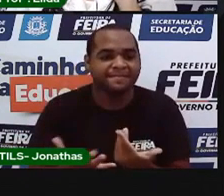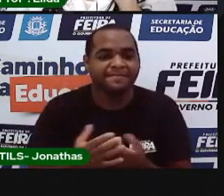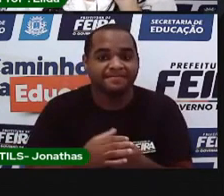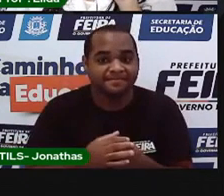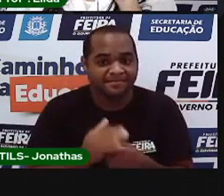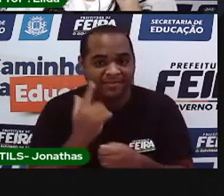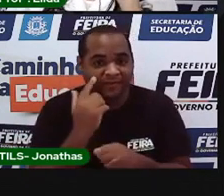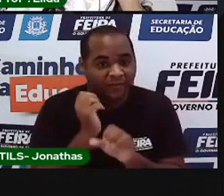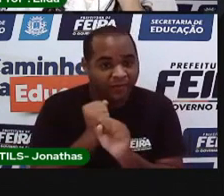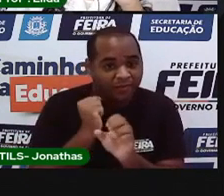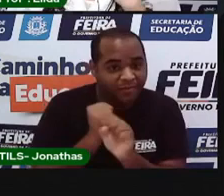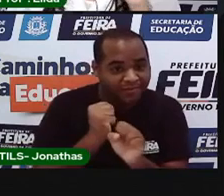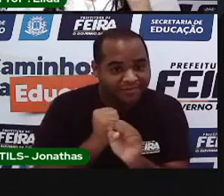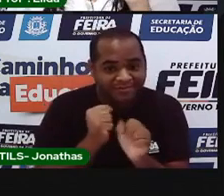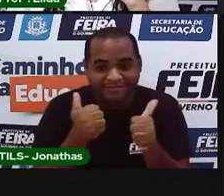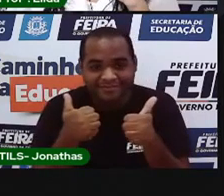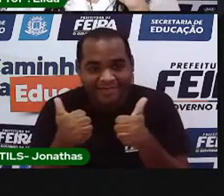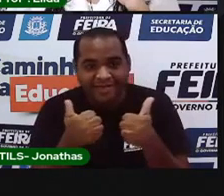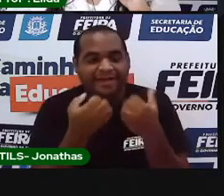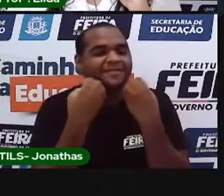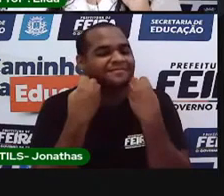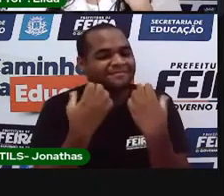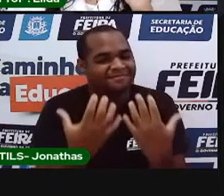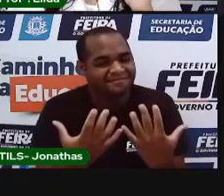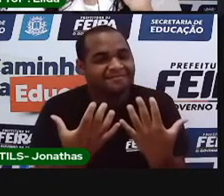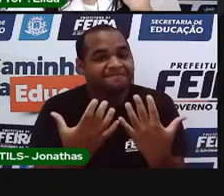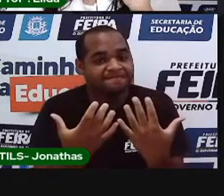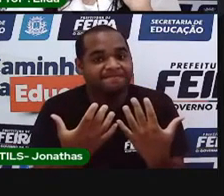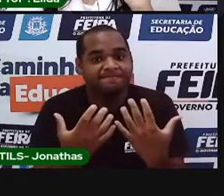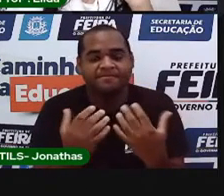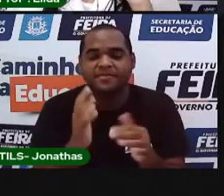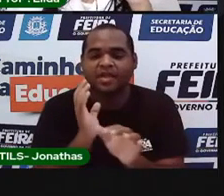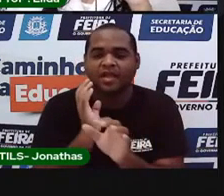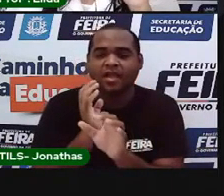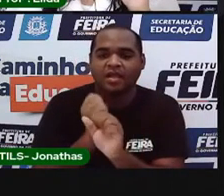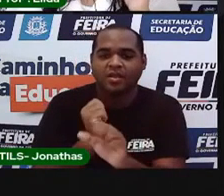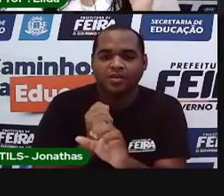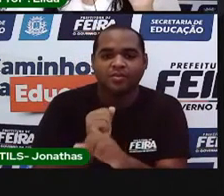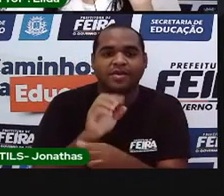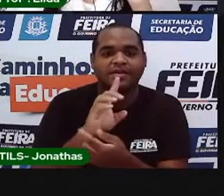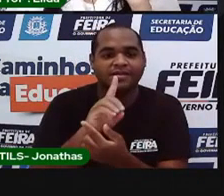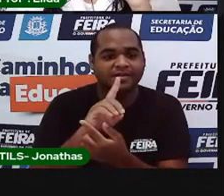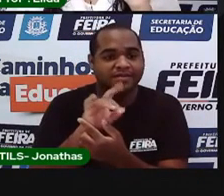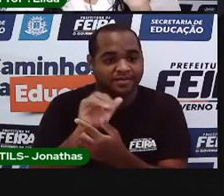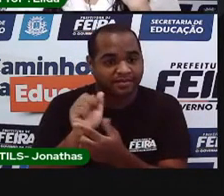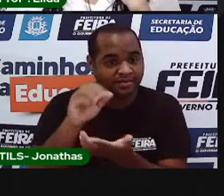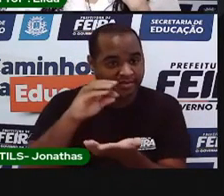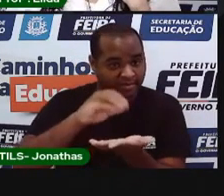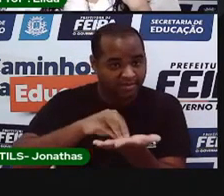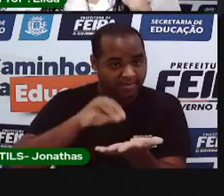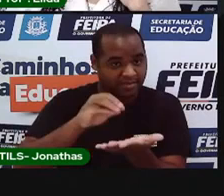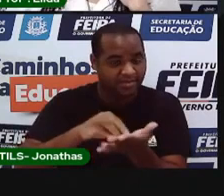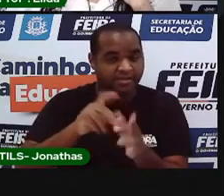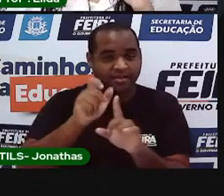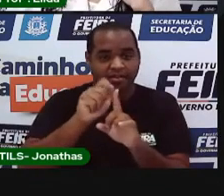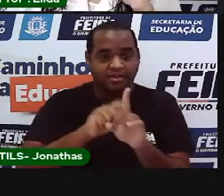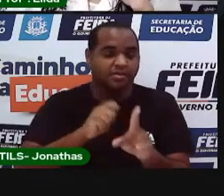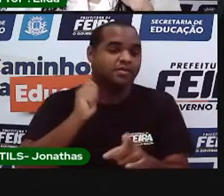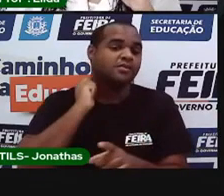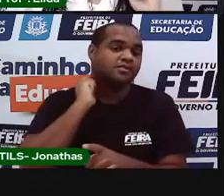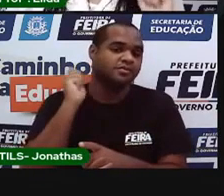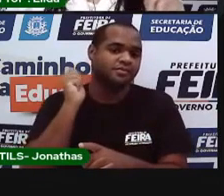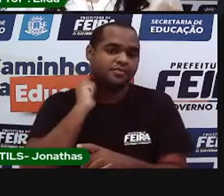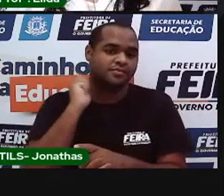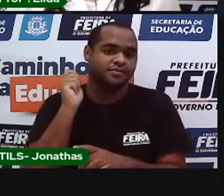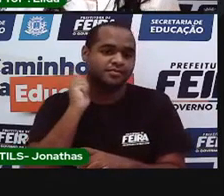Contou? Muito bem. Então, quantos dias faltam para o mês de abril terminar?